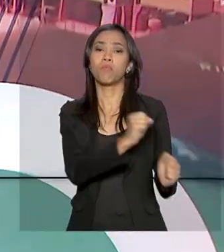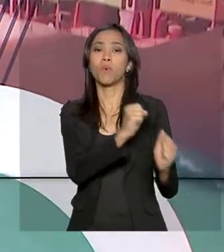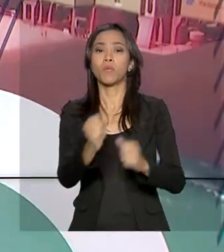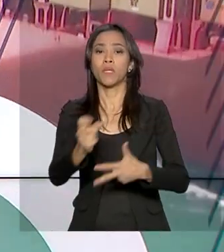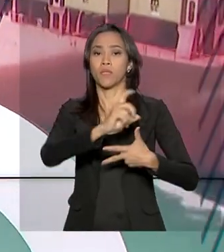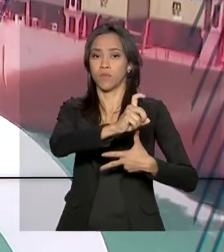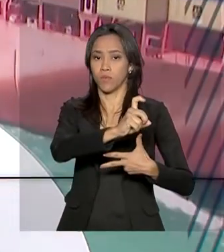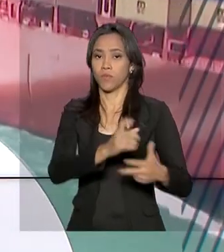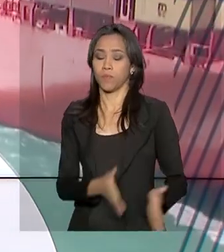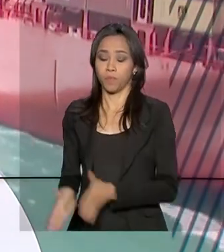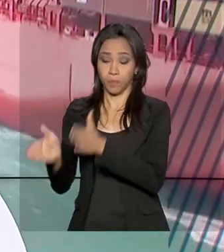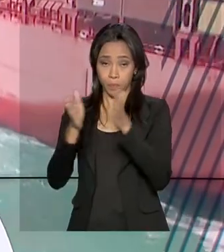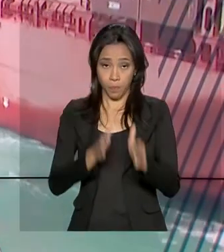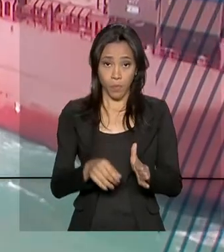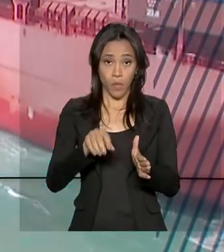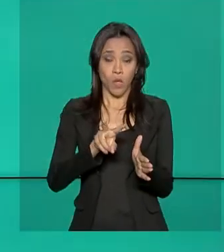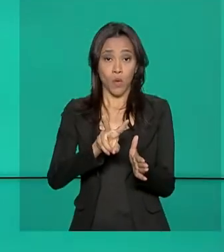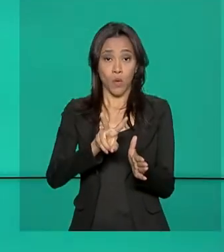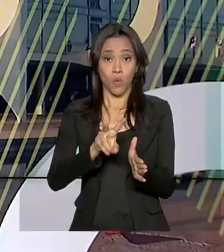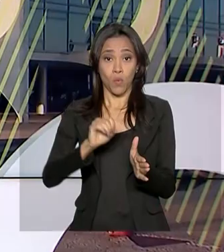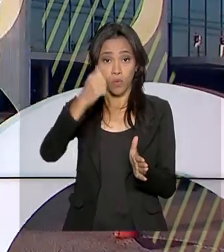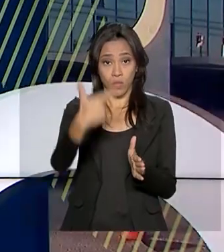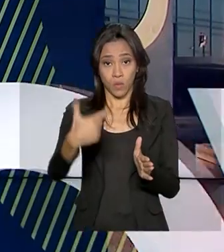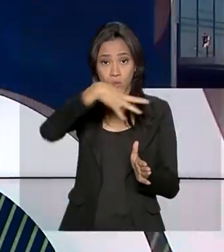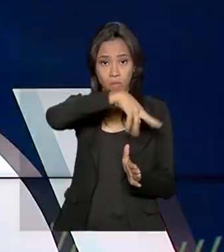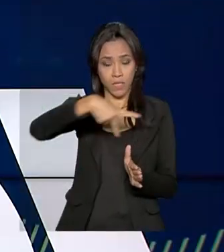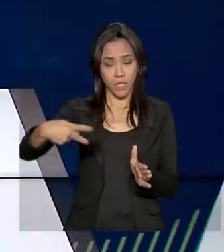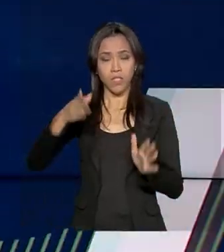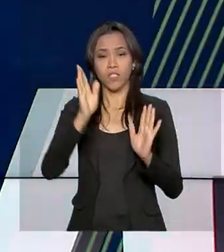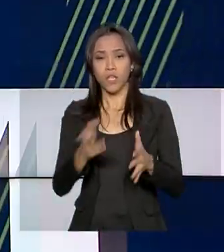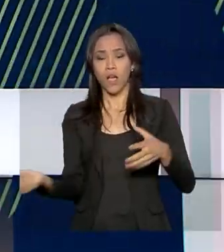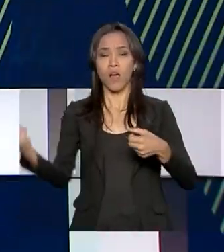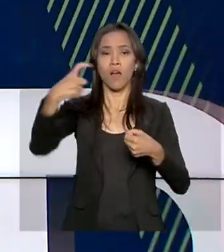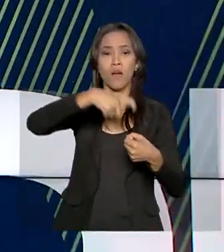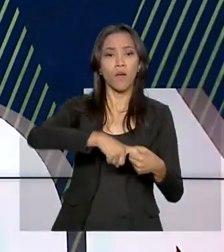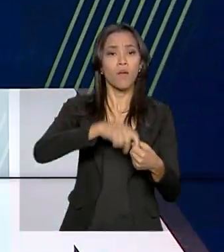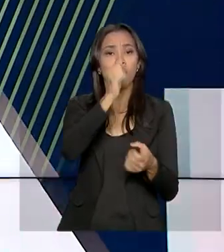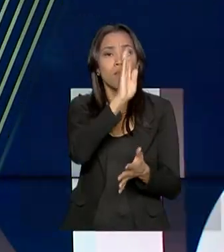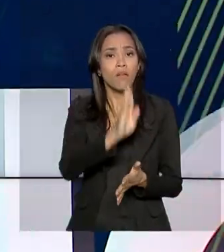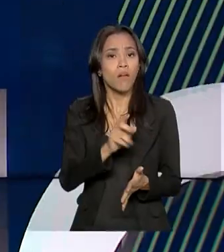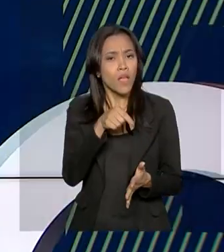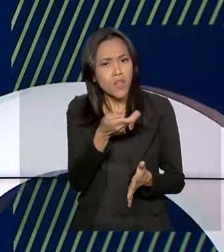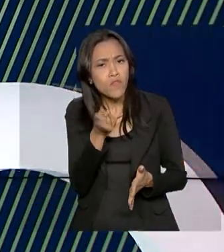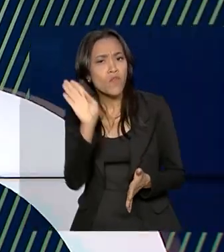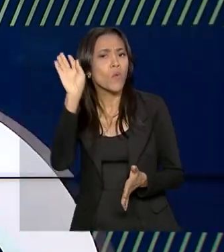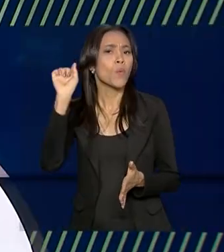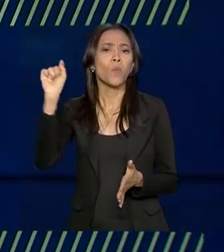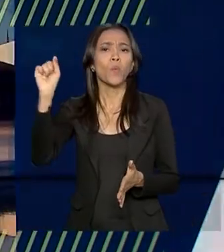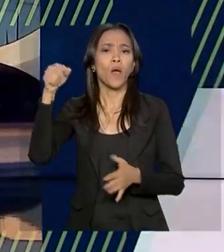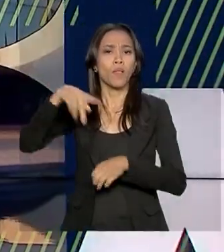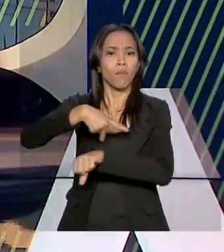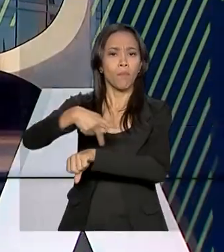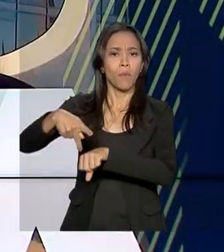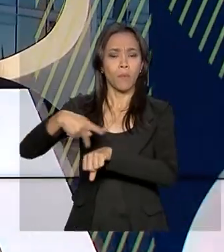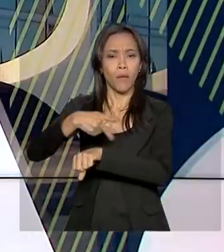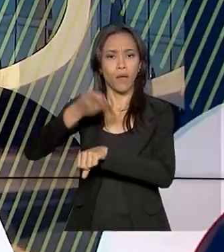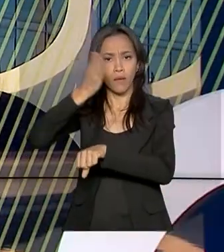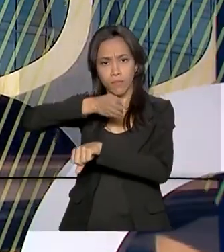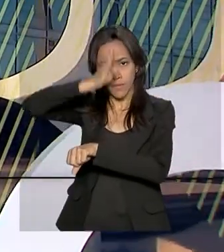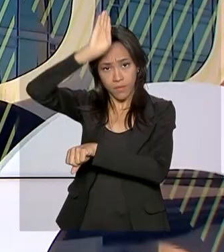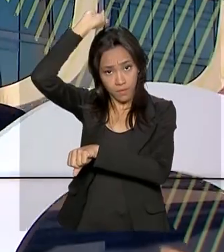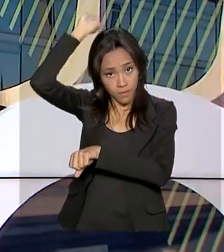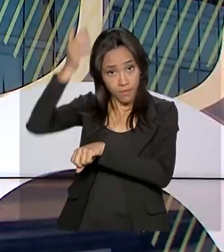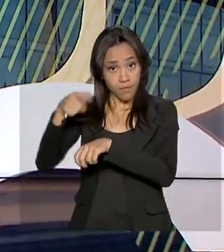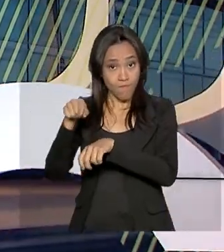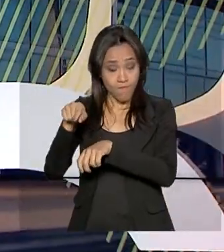O vice-presidente Hamilton Mourão já está a caminho de volta ao Brasil. Ele esteve na Itália e acompanhou a canonização de Irmã